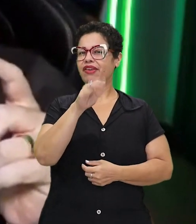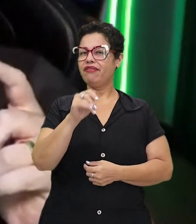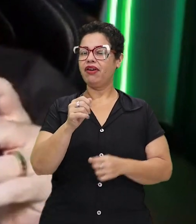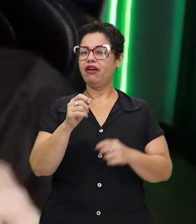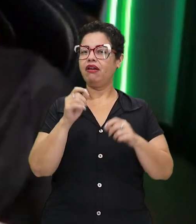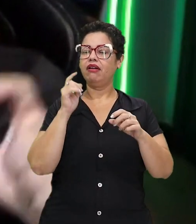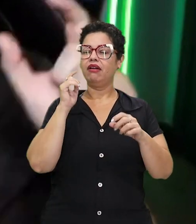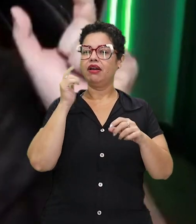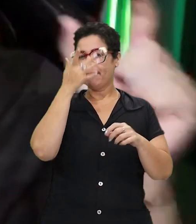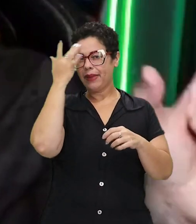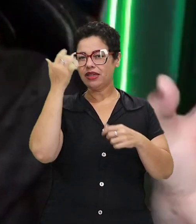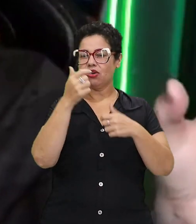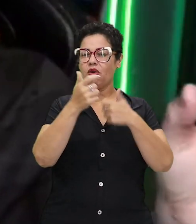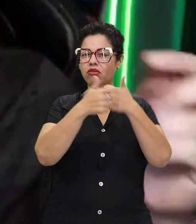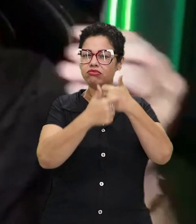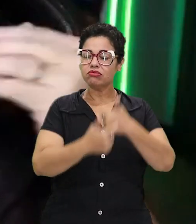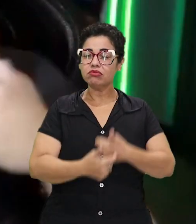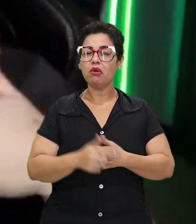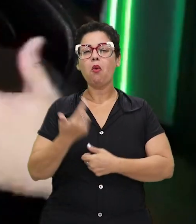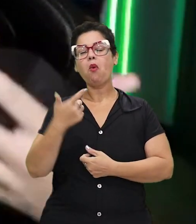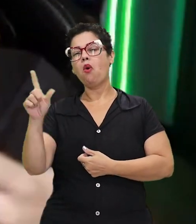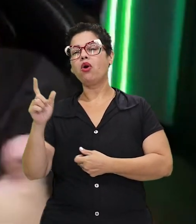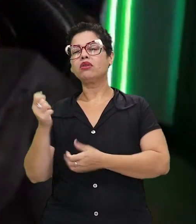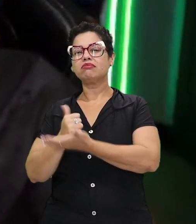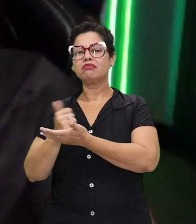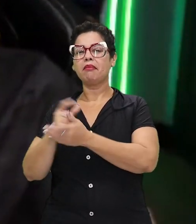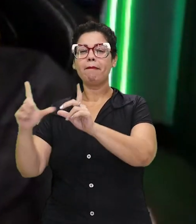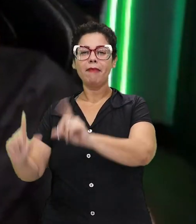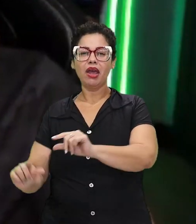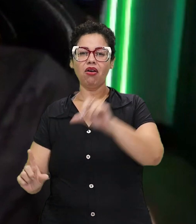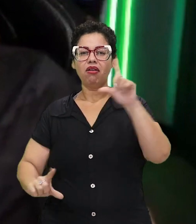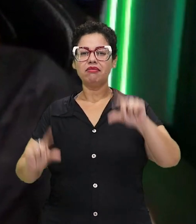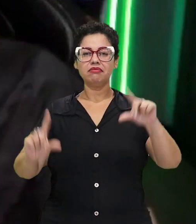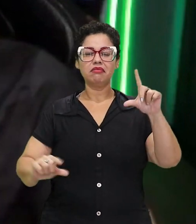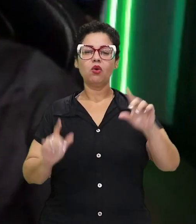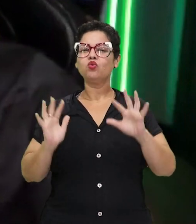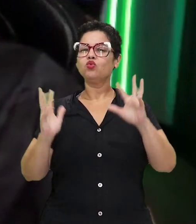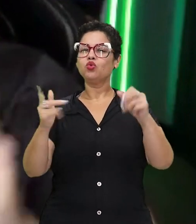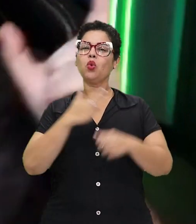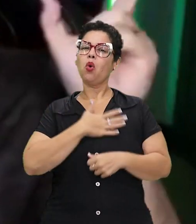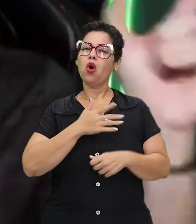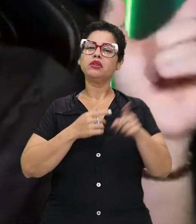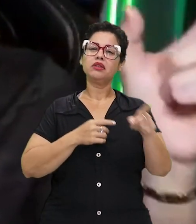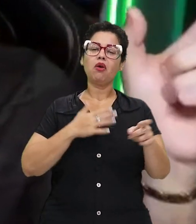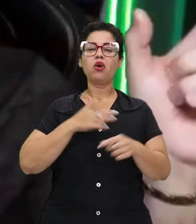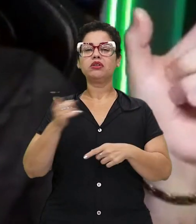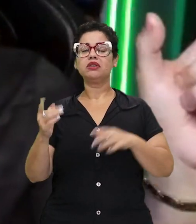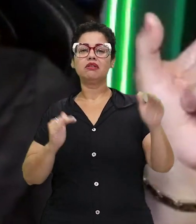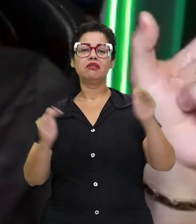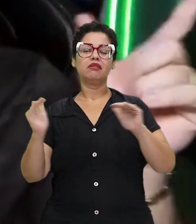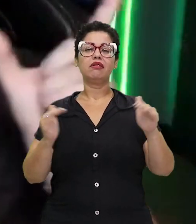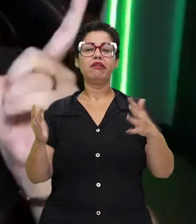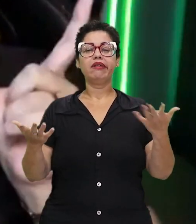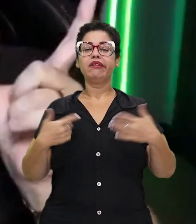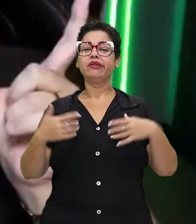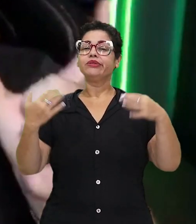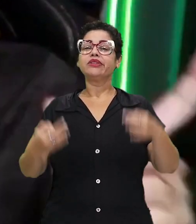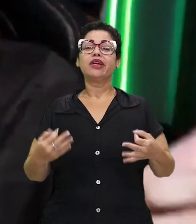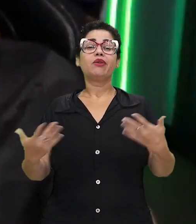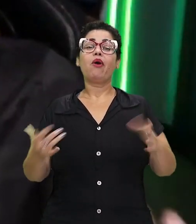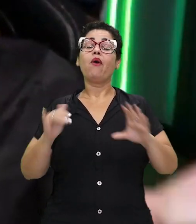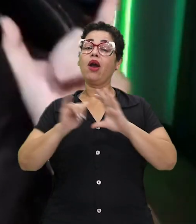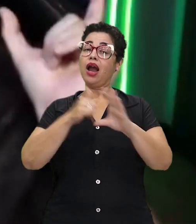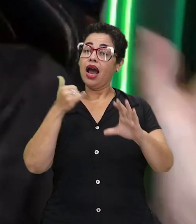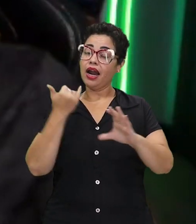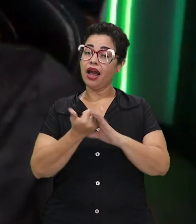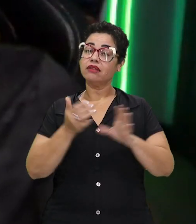de visualização, soltava um vídeo de Fortnite, tinha um número menor. Então, não era todo mundo que gostava de FIFA que gostava de Fortnite. Então, o certo era o quê?